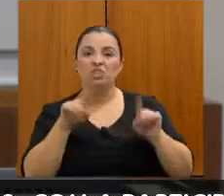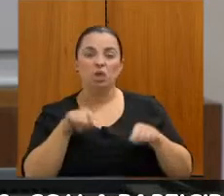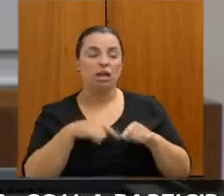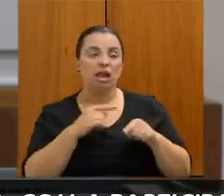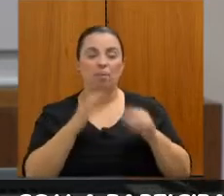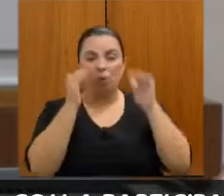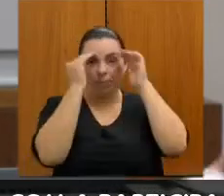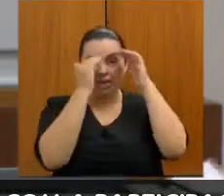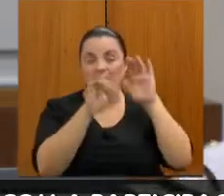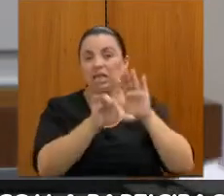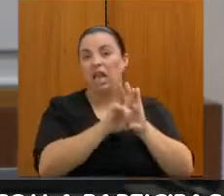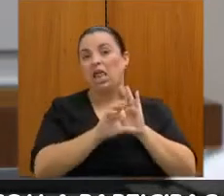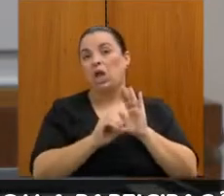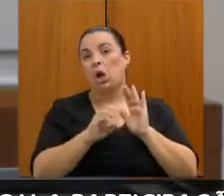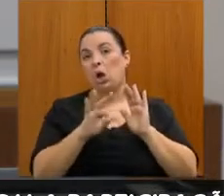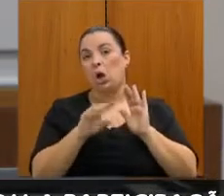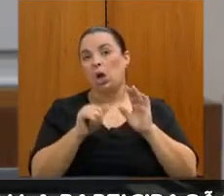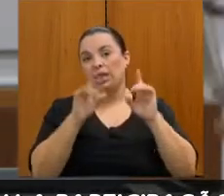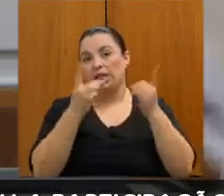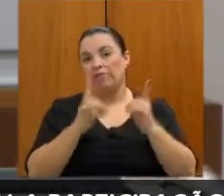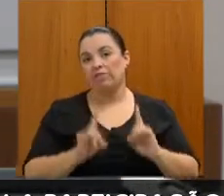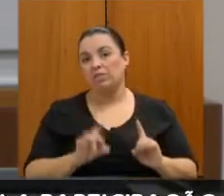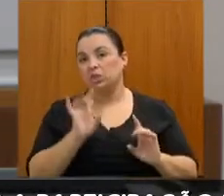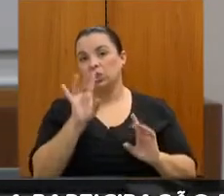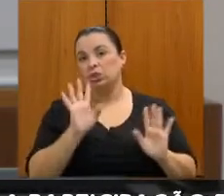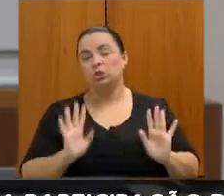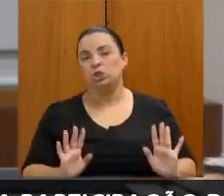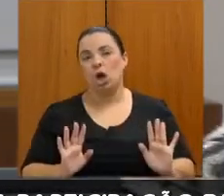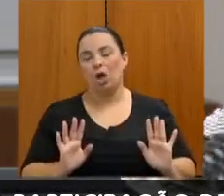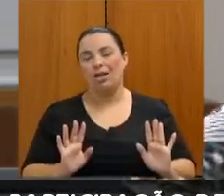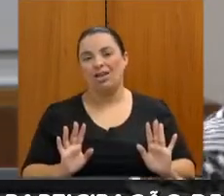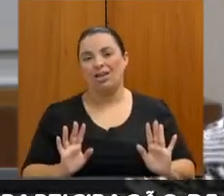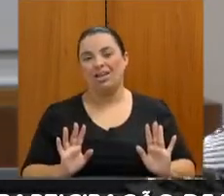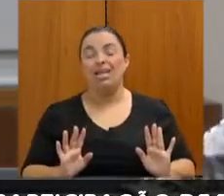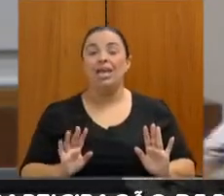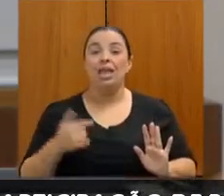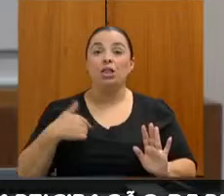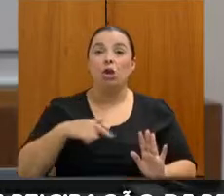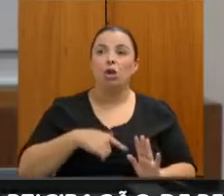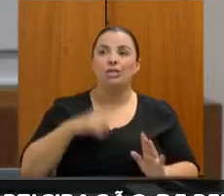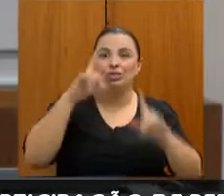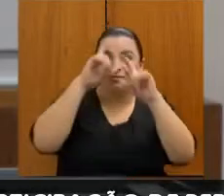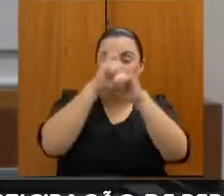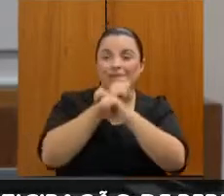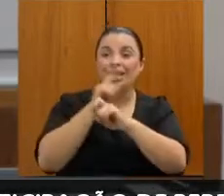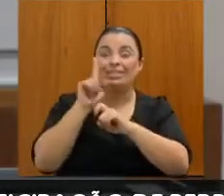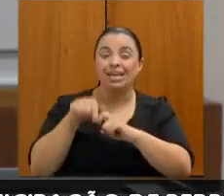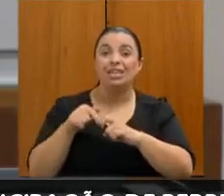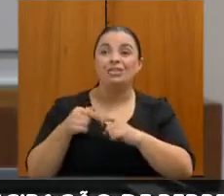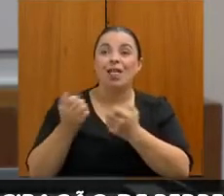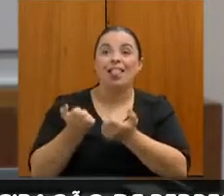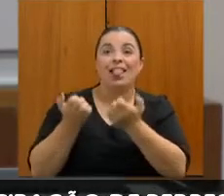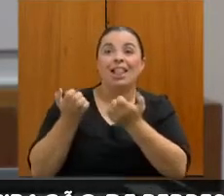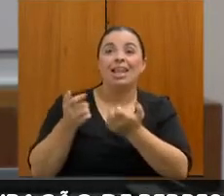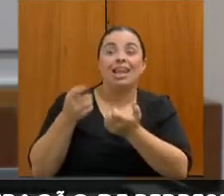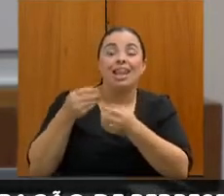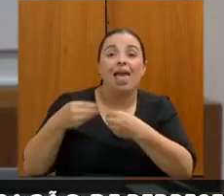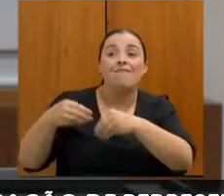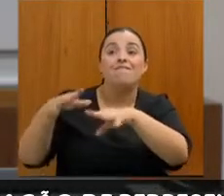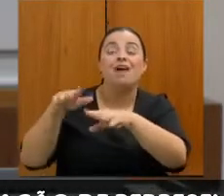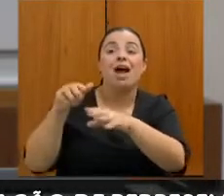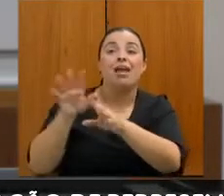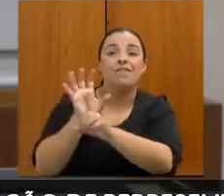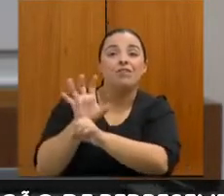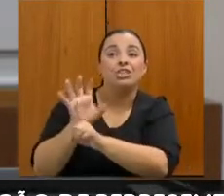hoje, os nossos maiores entraves são principalmente em conscientizar esses ambientes profissionais, que a pessoa com deficiência é